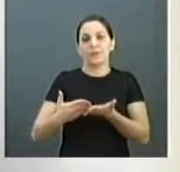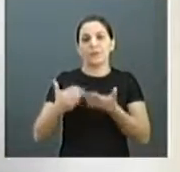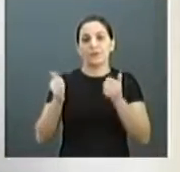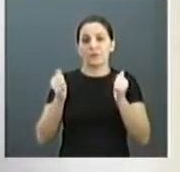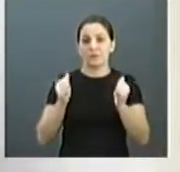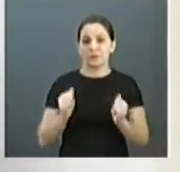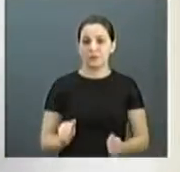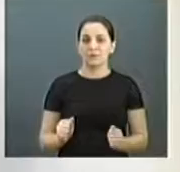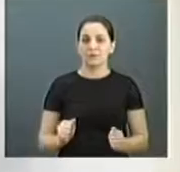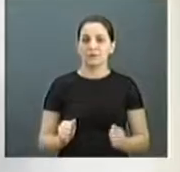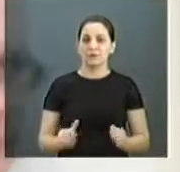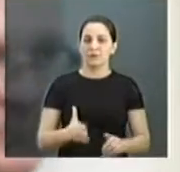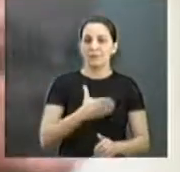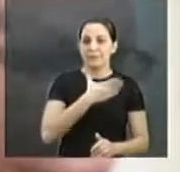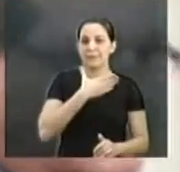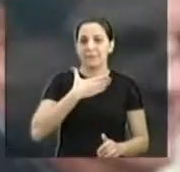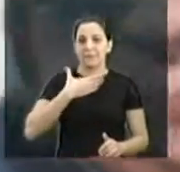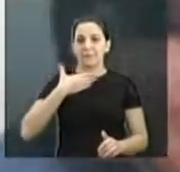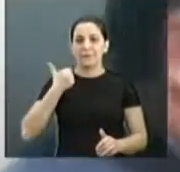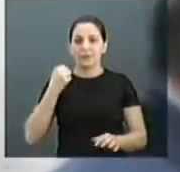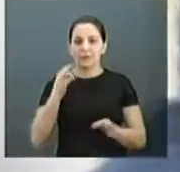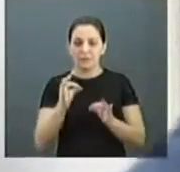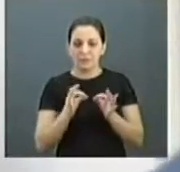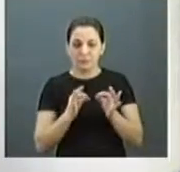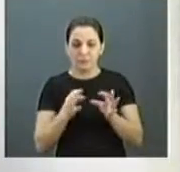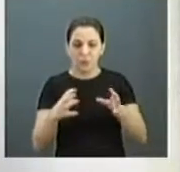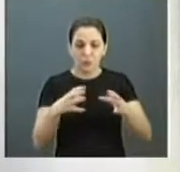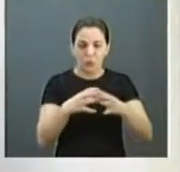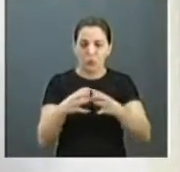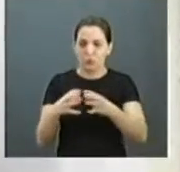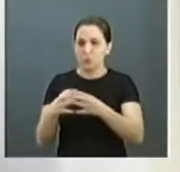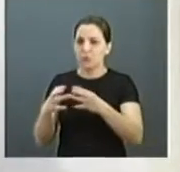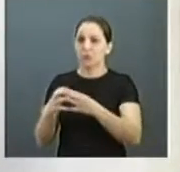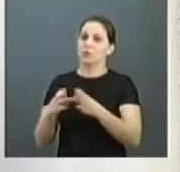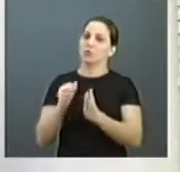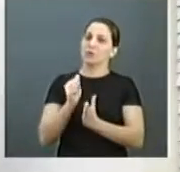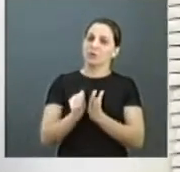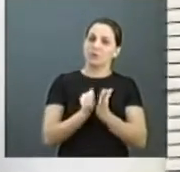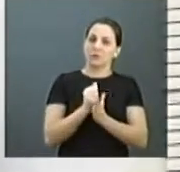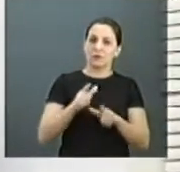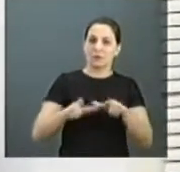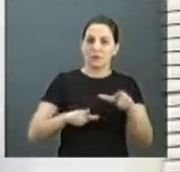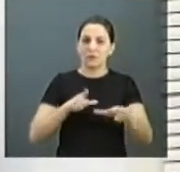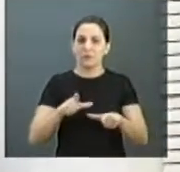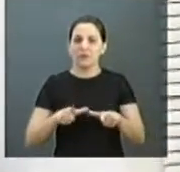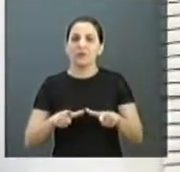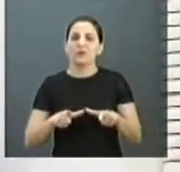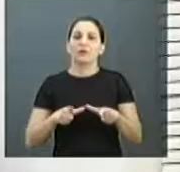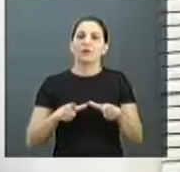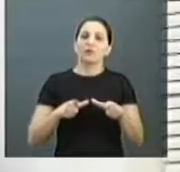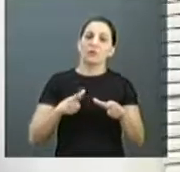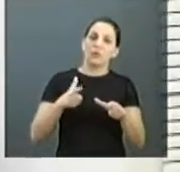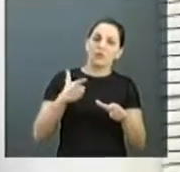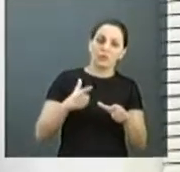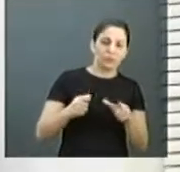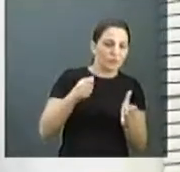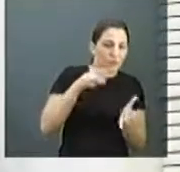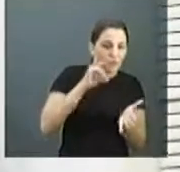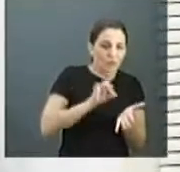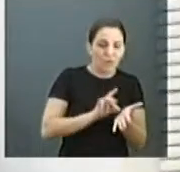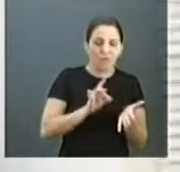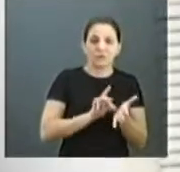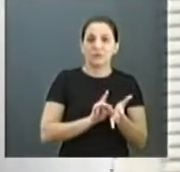melhorar a organização de grupos, a cidade que trabalhavam na informalidade, a grande maioria